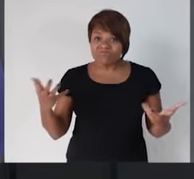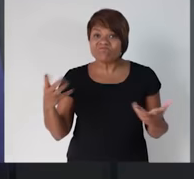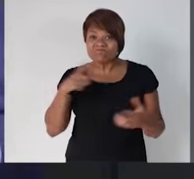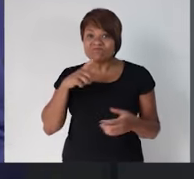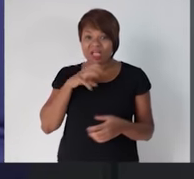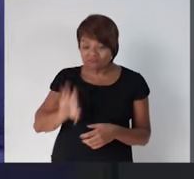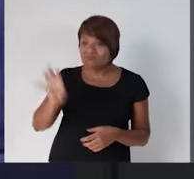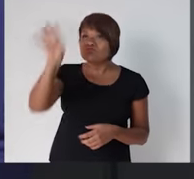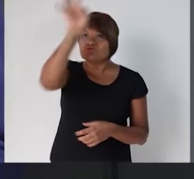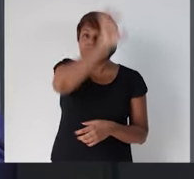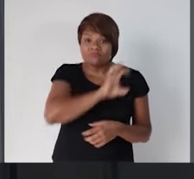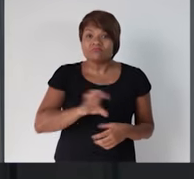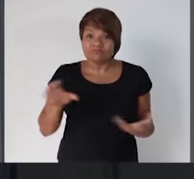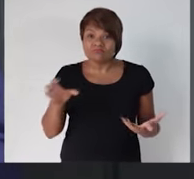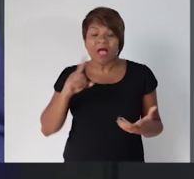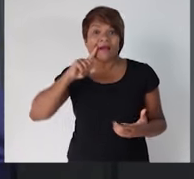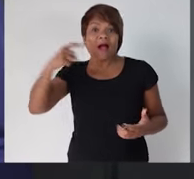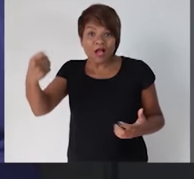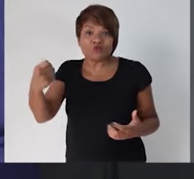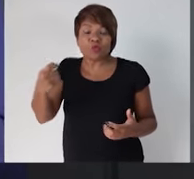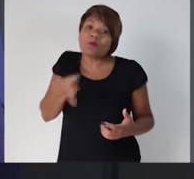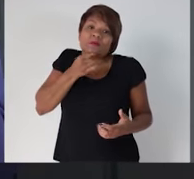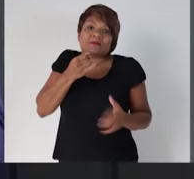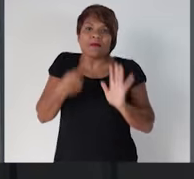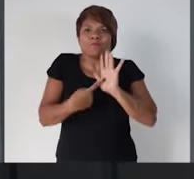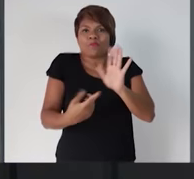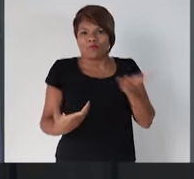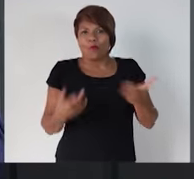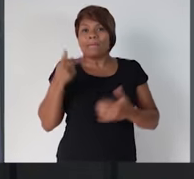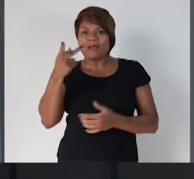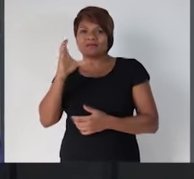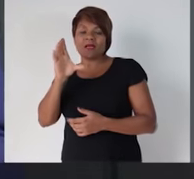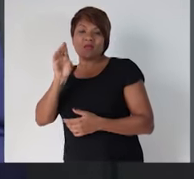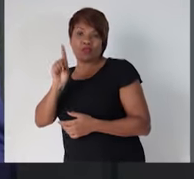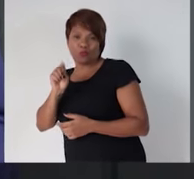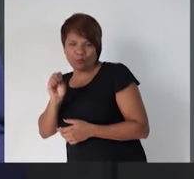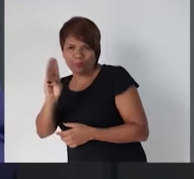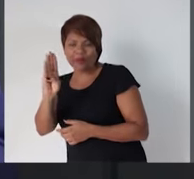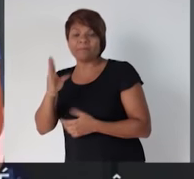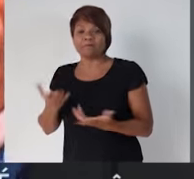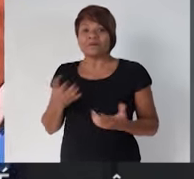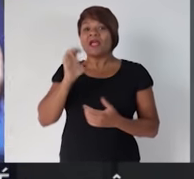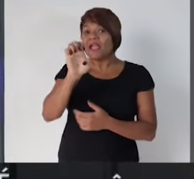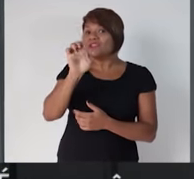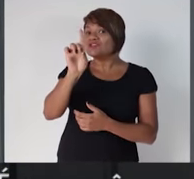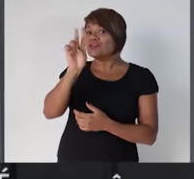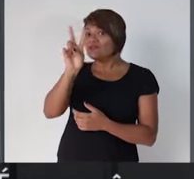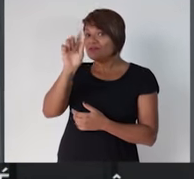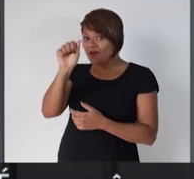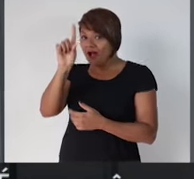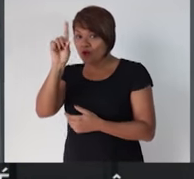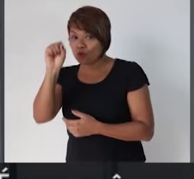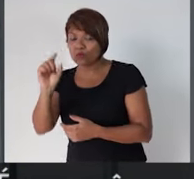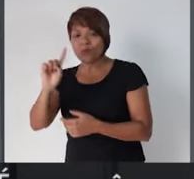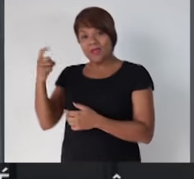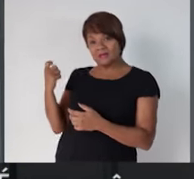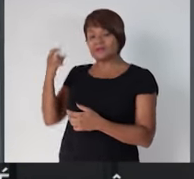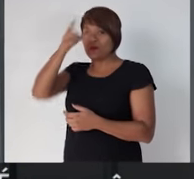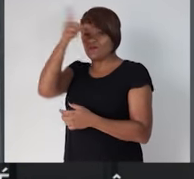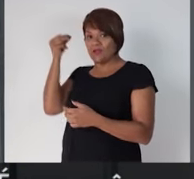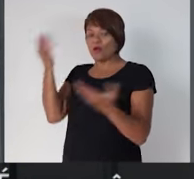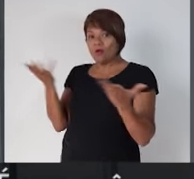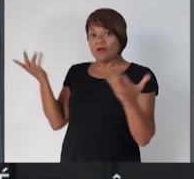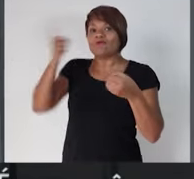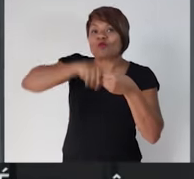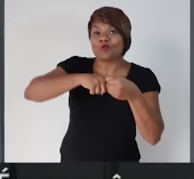Em muito canto por aí também tem IPC do B. Aracajú é um exemplo para o Brasil reconhecer. Com o Edivaldo que já foi prefeito e agora